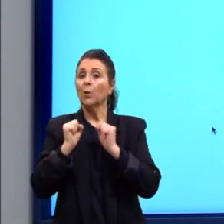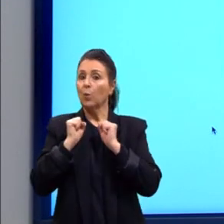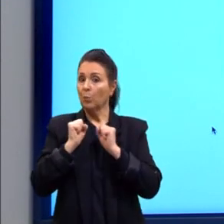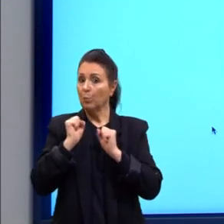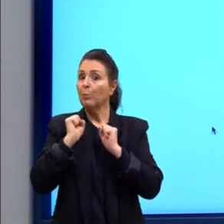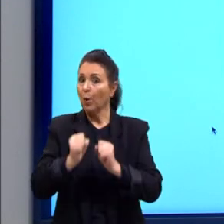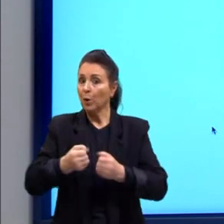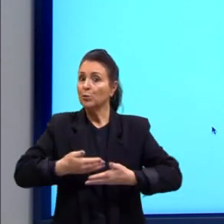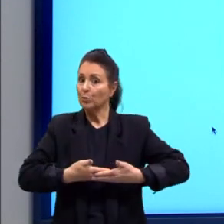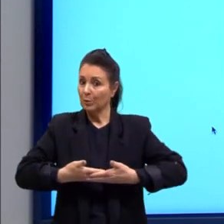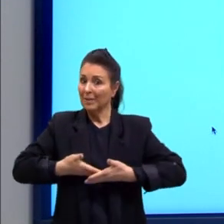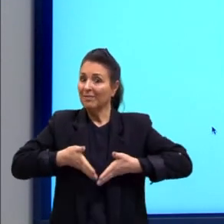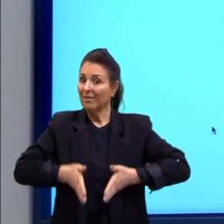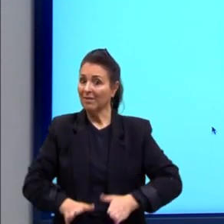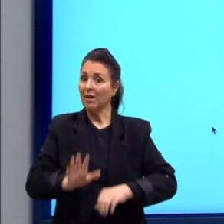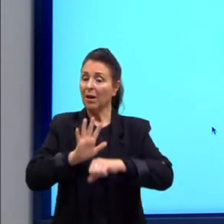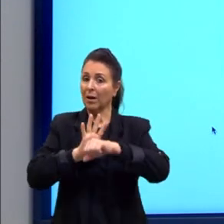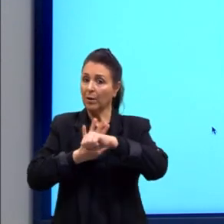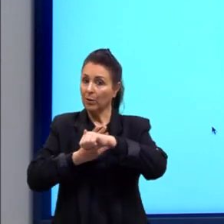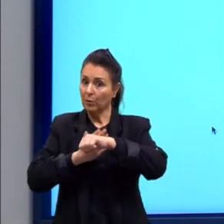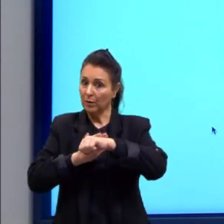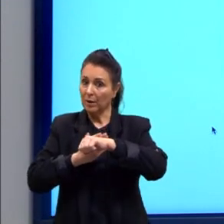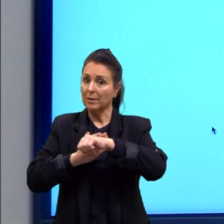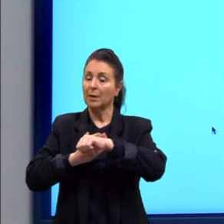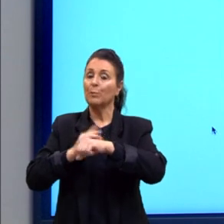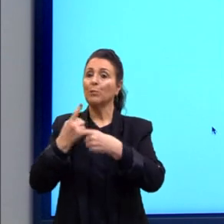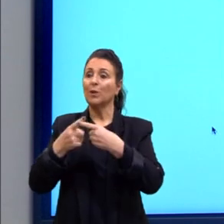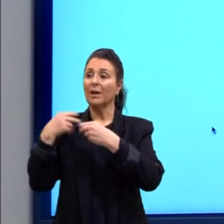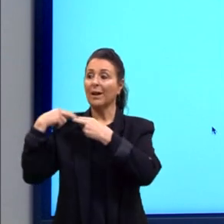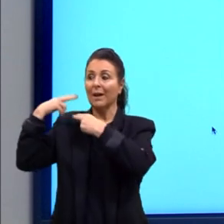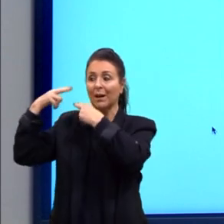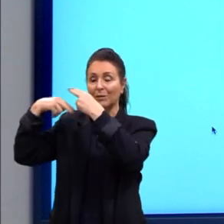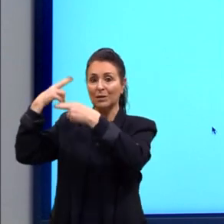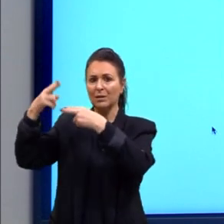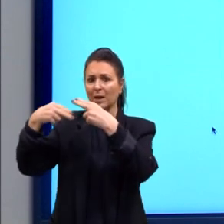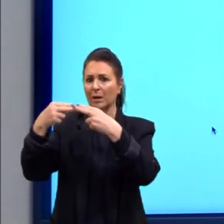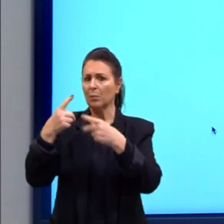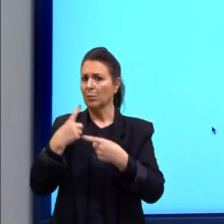essa doença. essa doença hereditária de caráter?